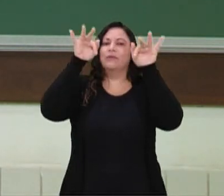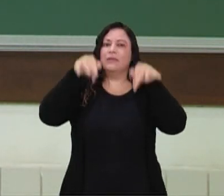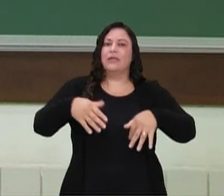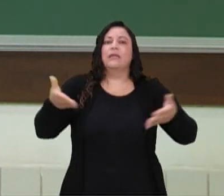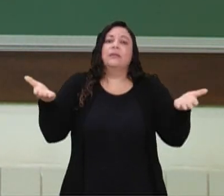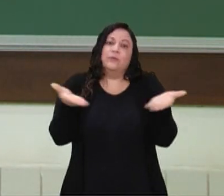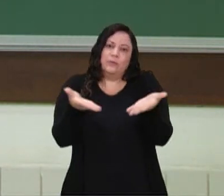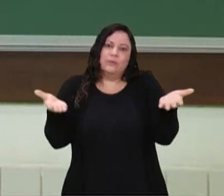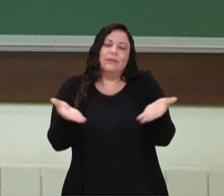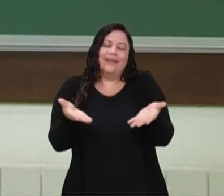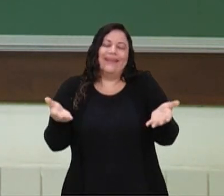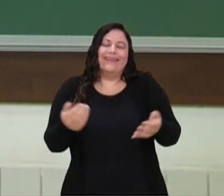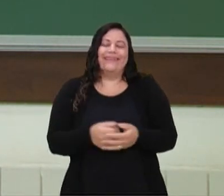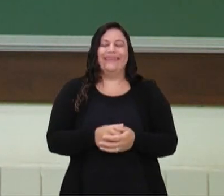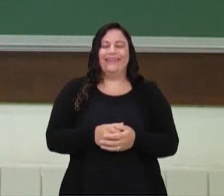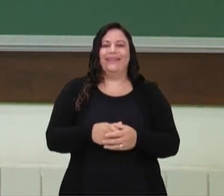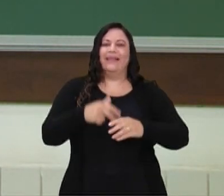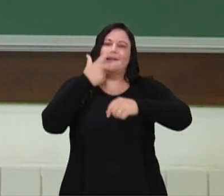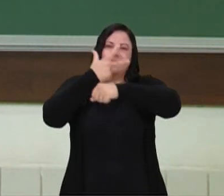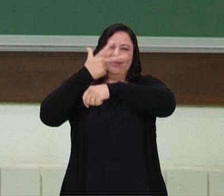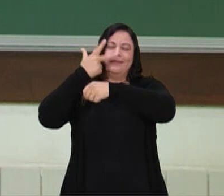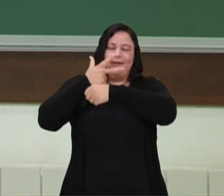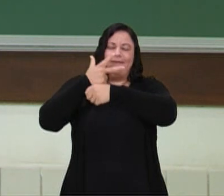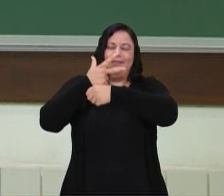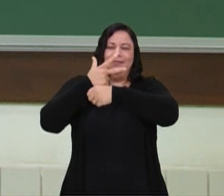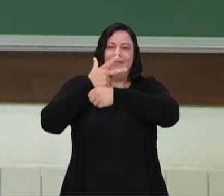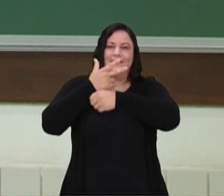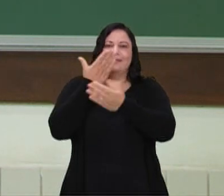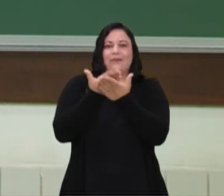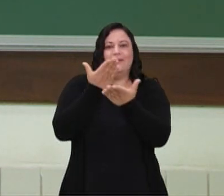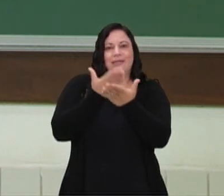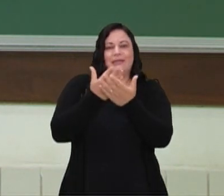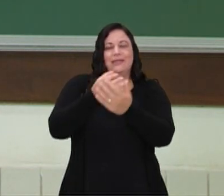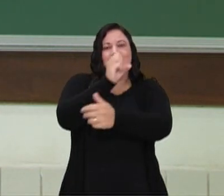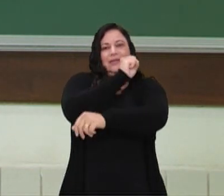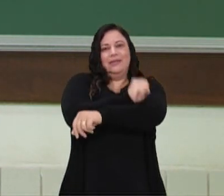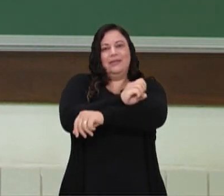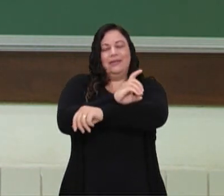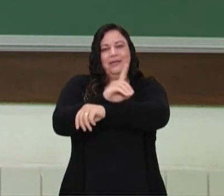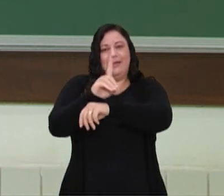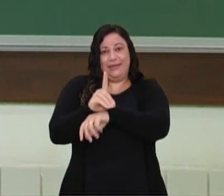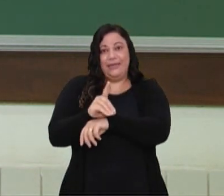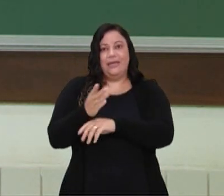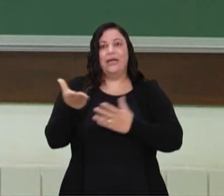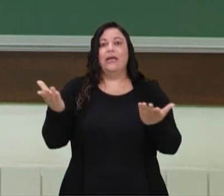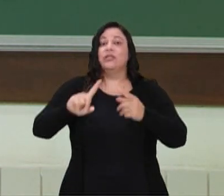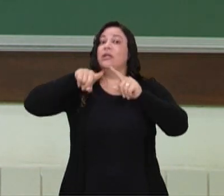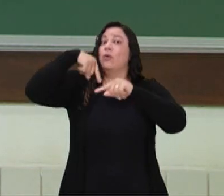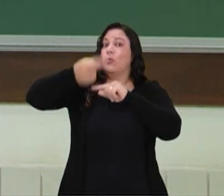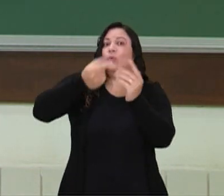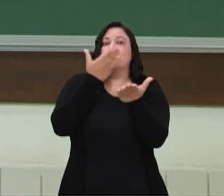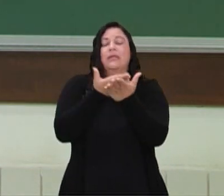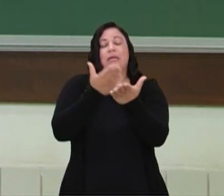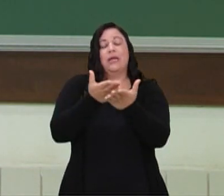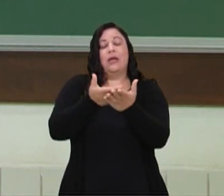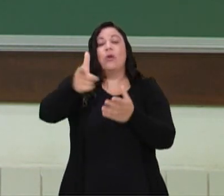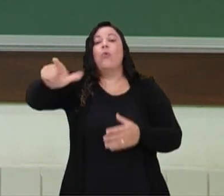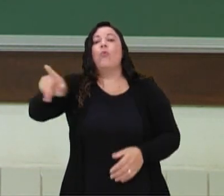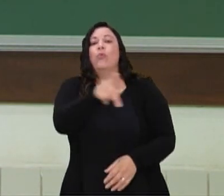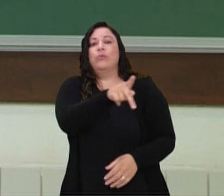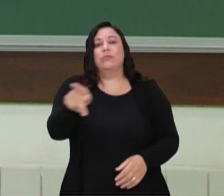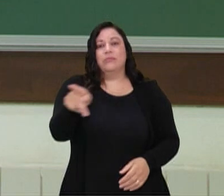minha participação na gravação das aulas da SEED. Tá? Então, a partir da próxima aula, vem com vocês uma outra